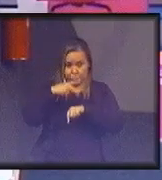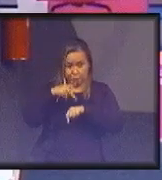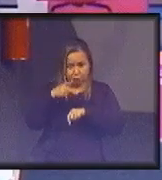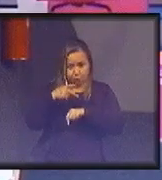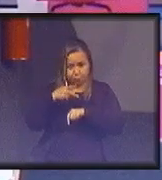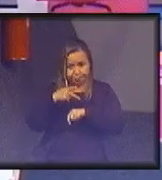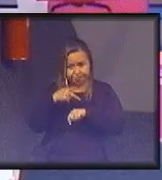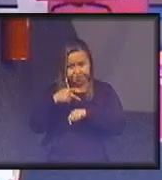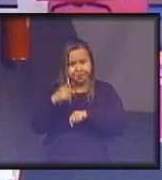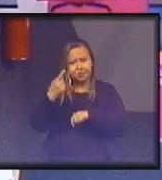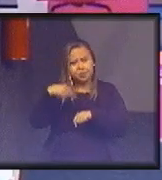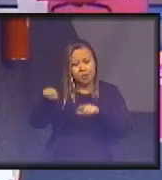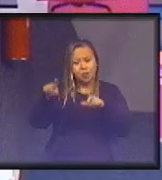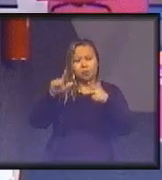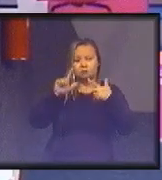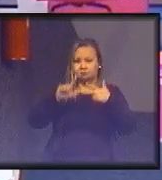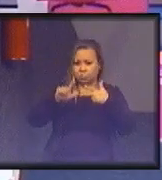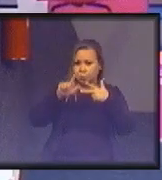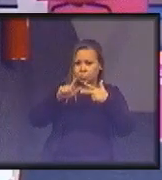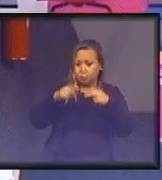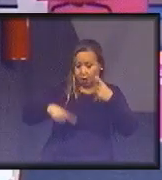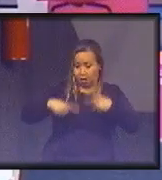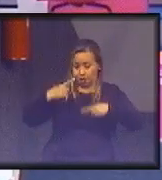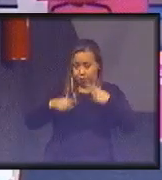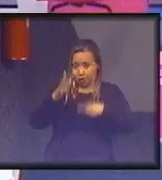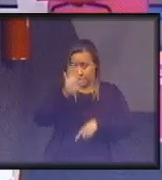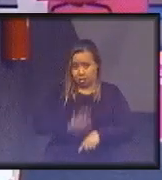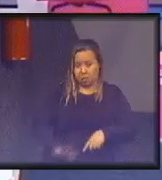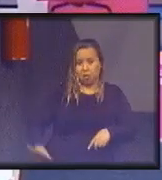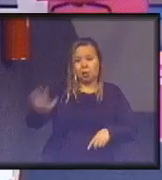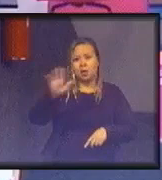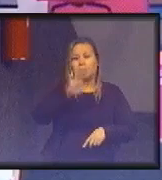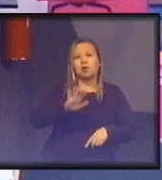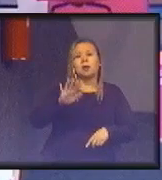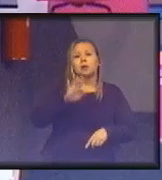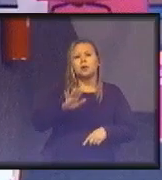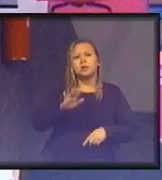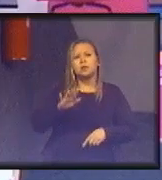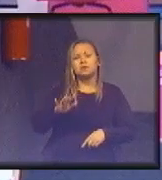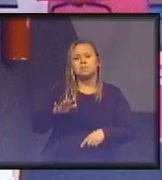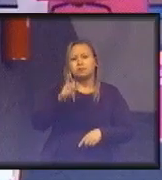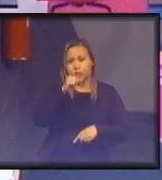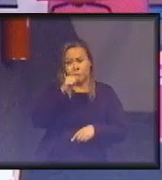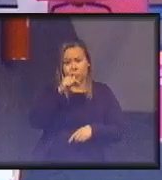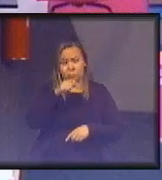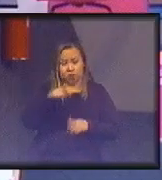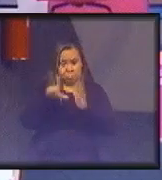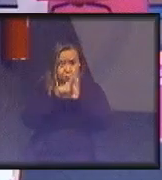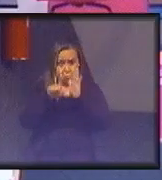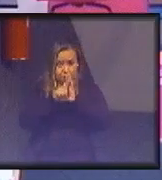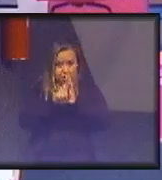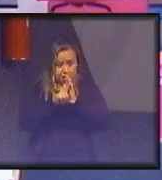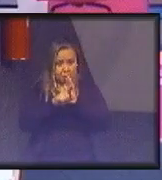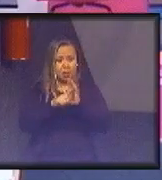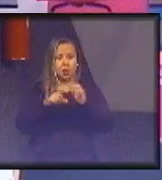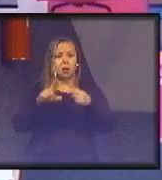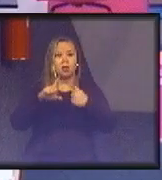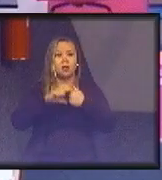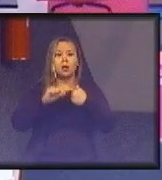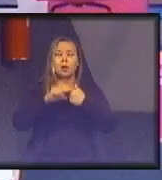legislador, a Política Nacional de Recursos Hídricos, que é uma lei, artigo 18 da